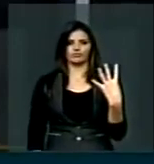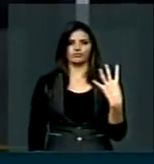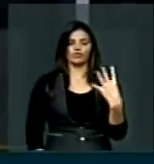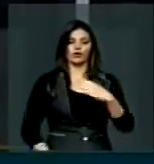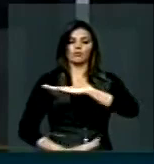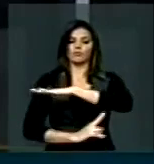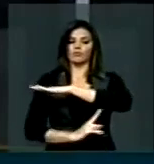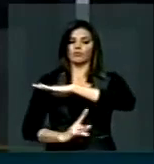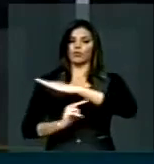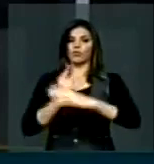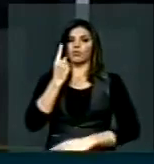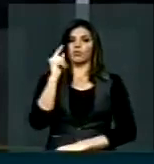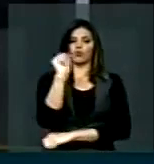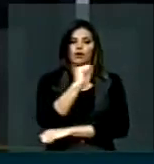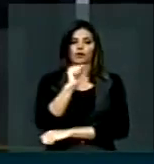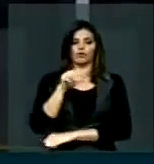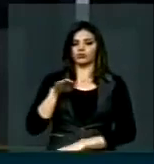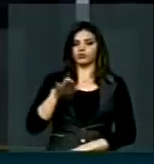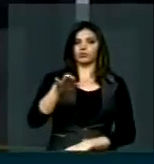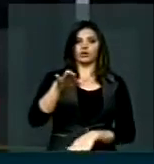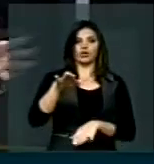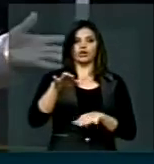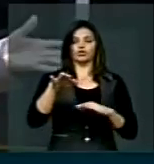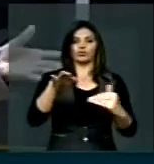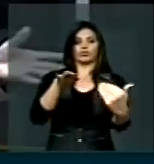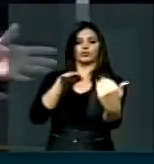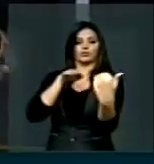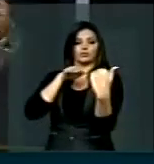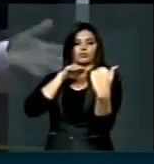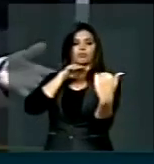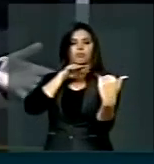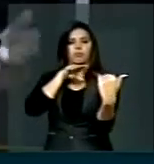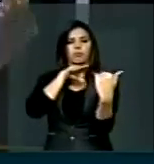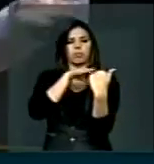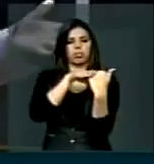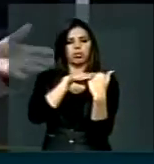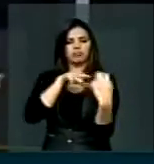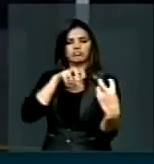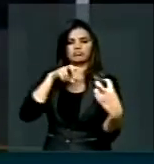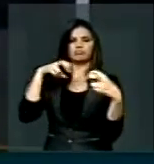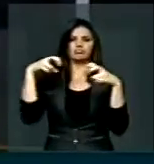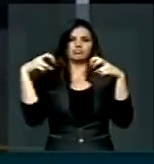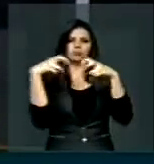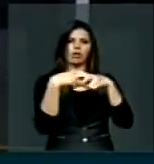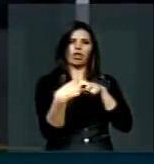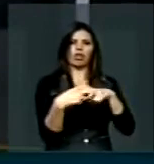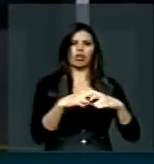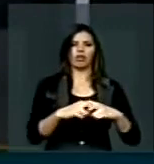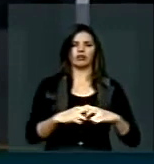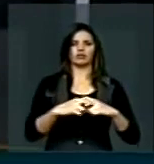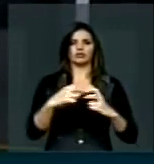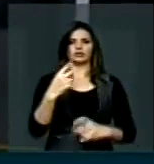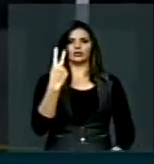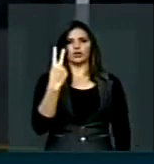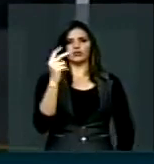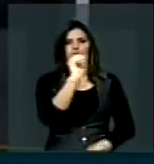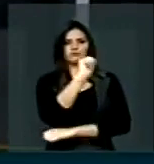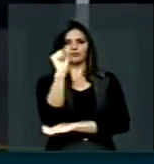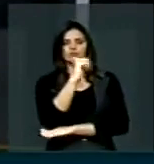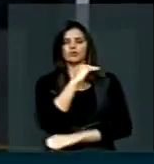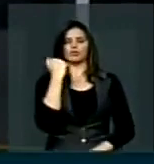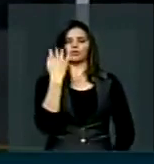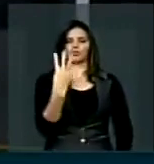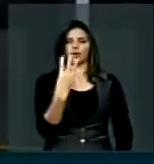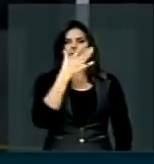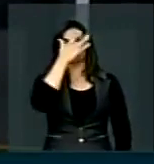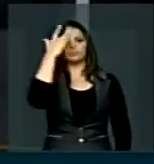pontes só passa um carro e vem dois e não tem como, se batem, se chocam, se chocaram lá dois carros e morreram lá quatro